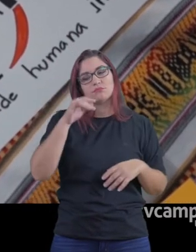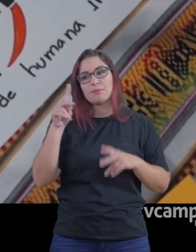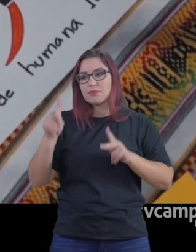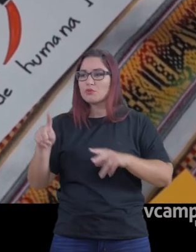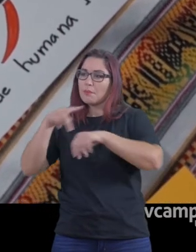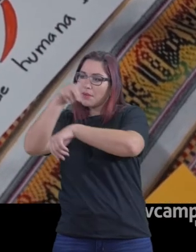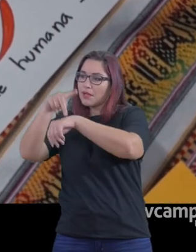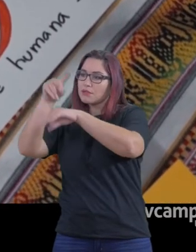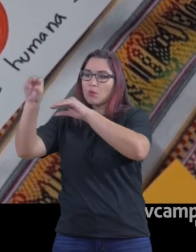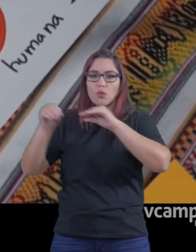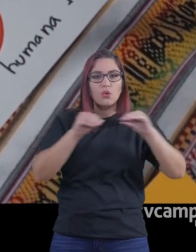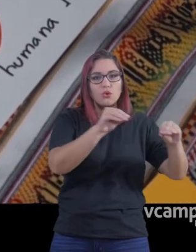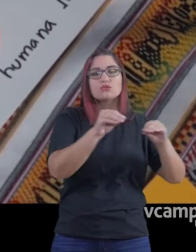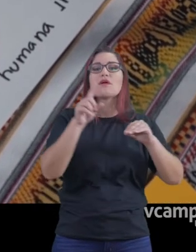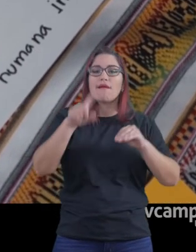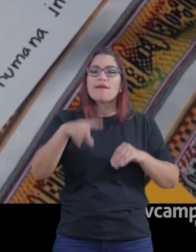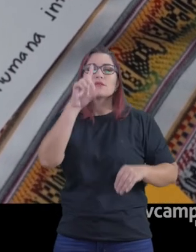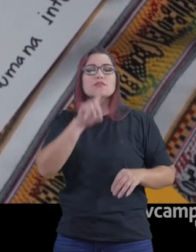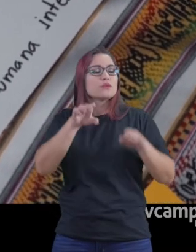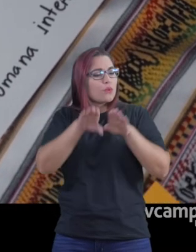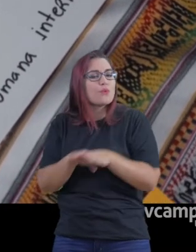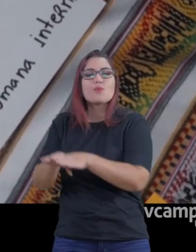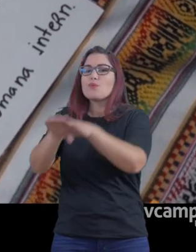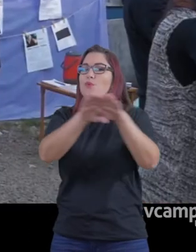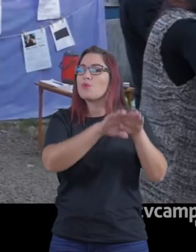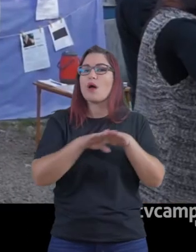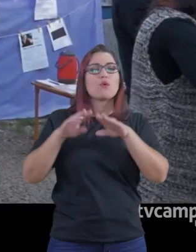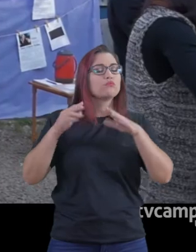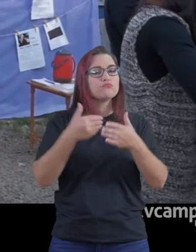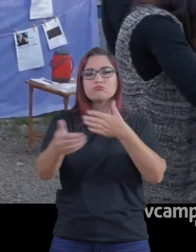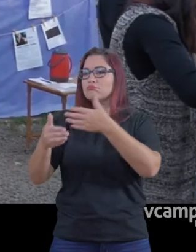pesquisadores, estudantes, que somos aqui no Migrate.